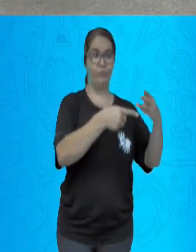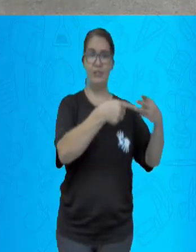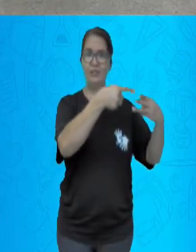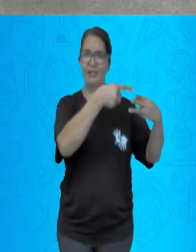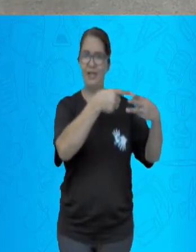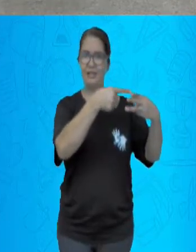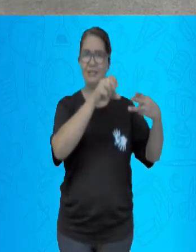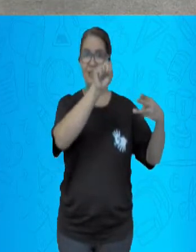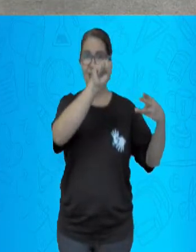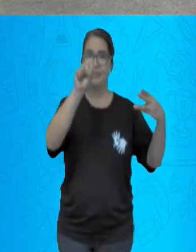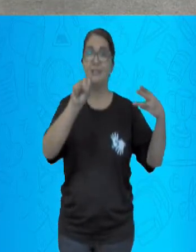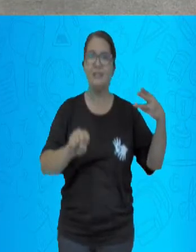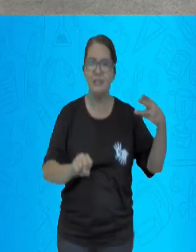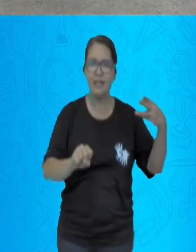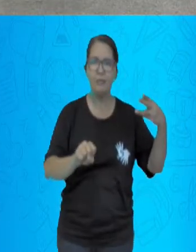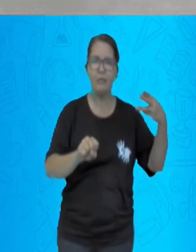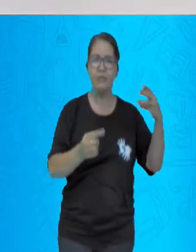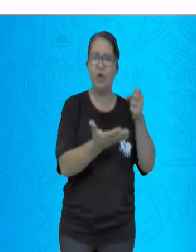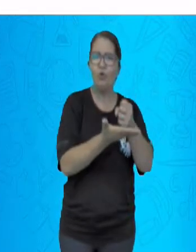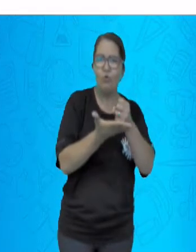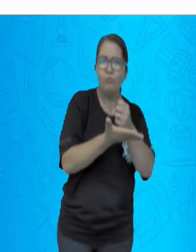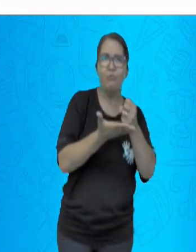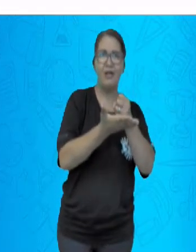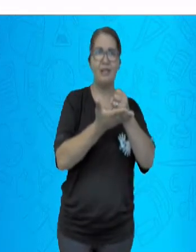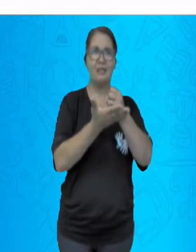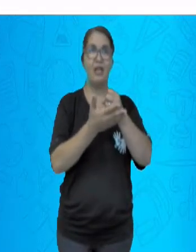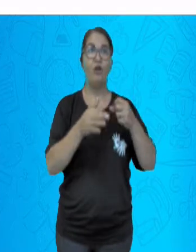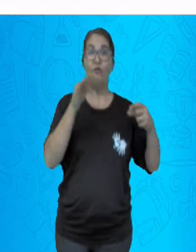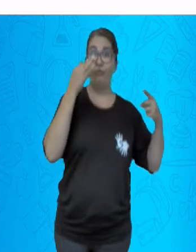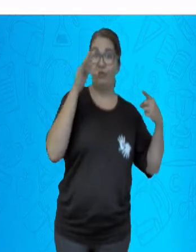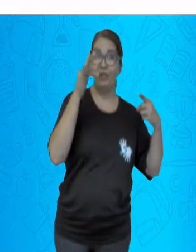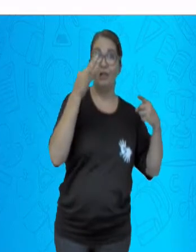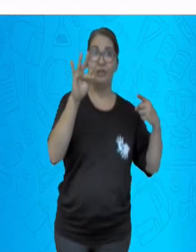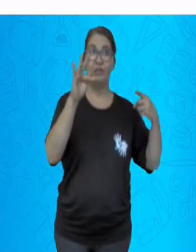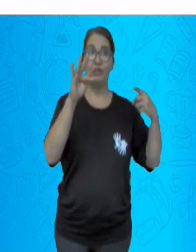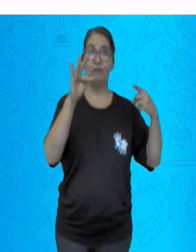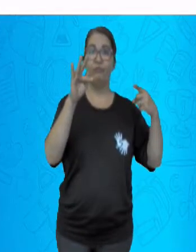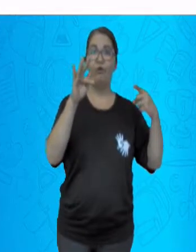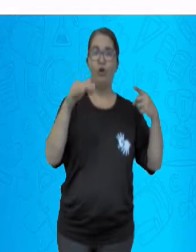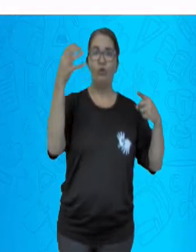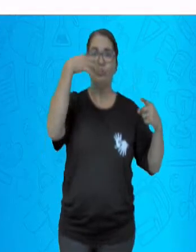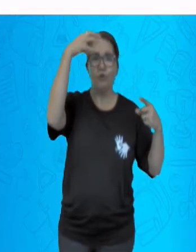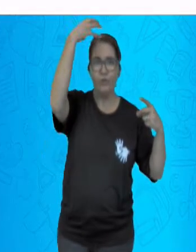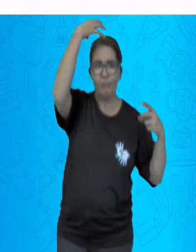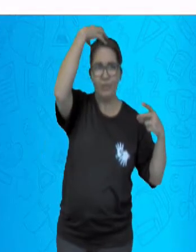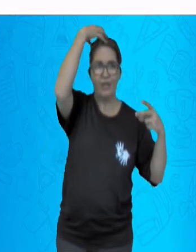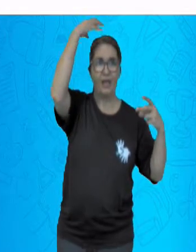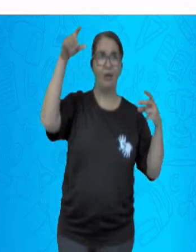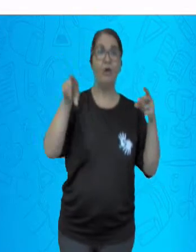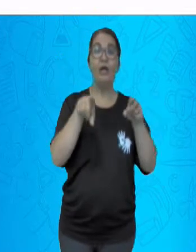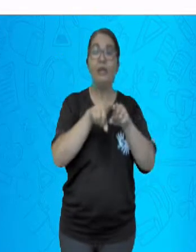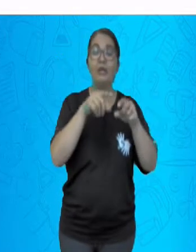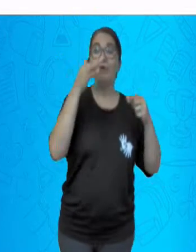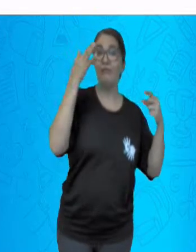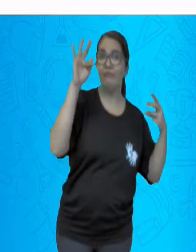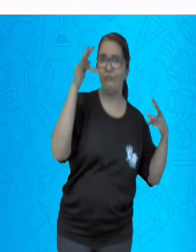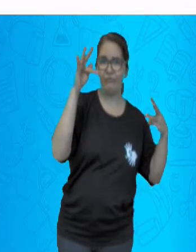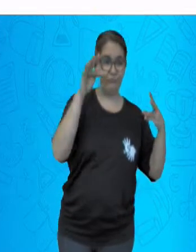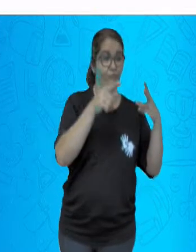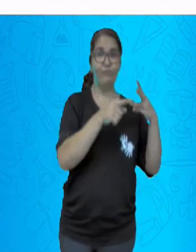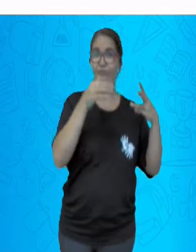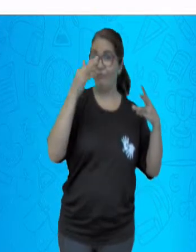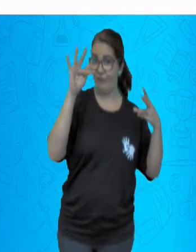federativo, período imperial e os estados das federações. Nós vamos entender o processo na sua